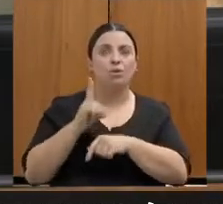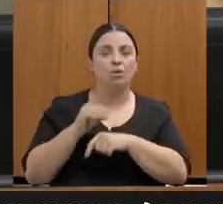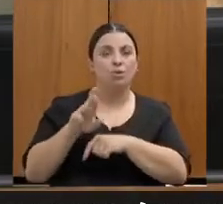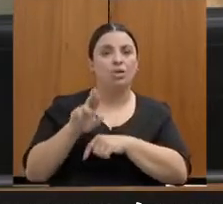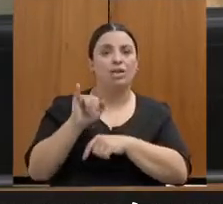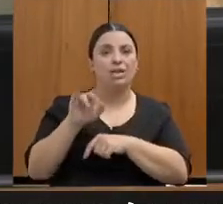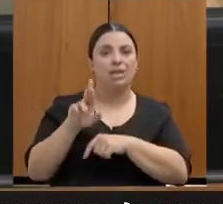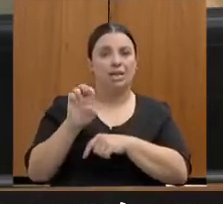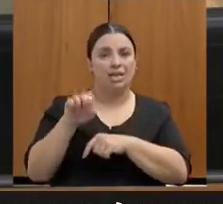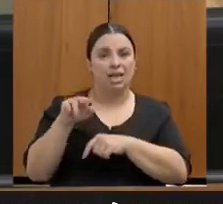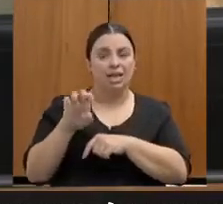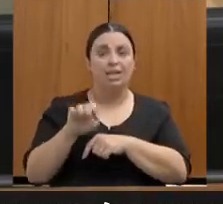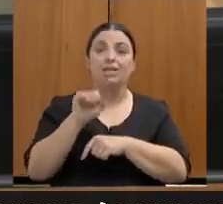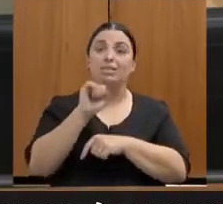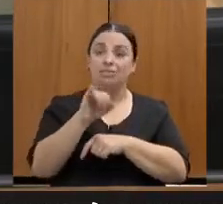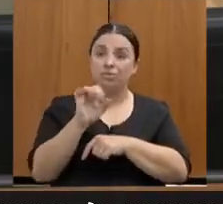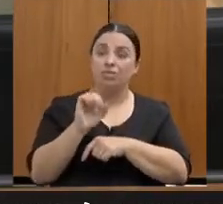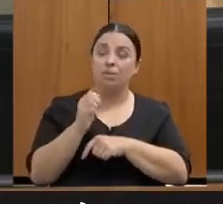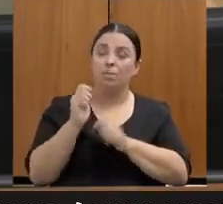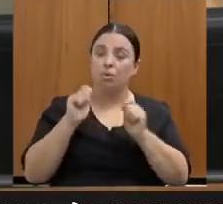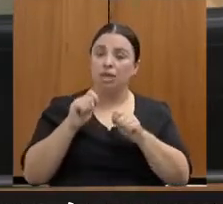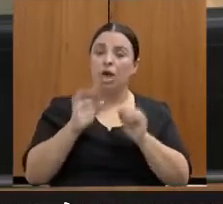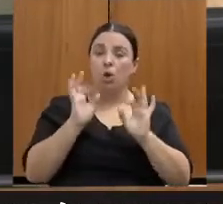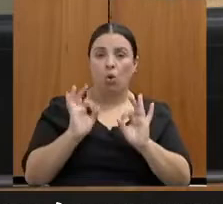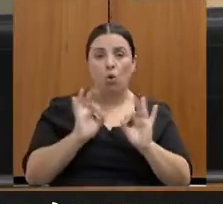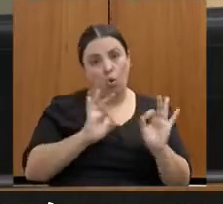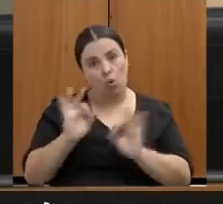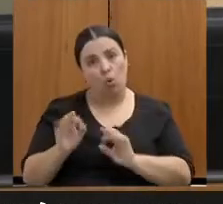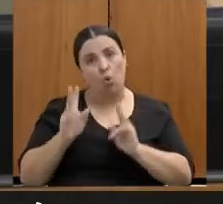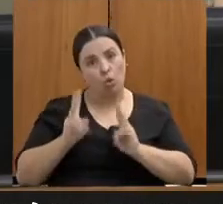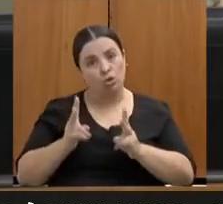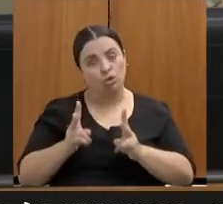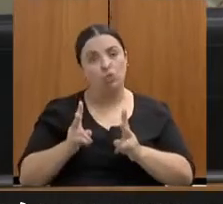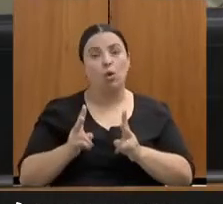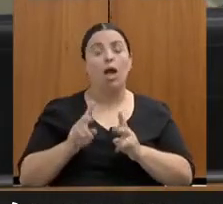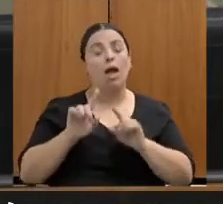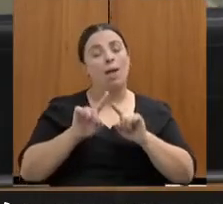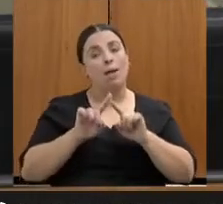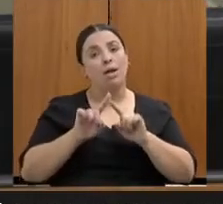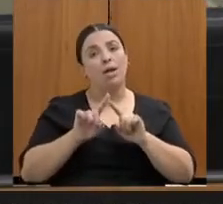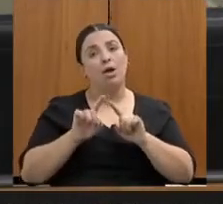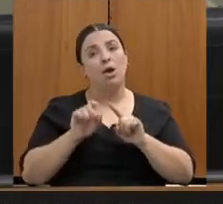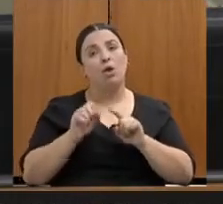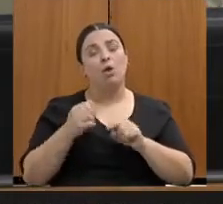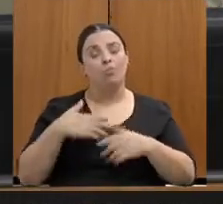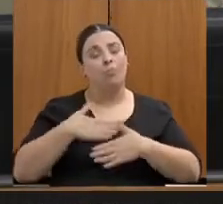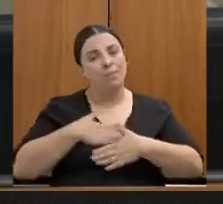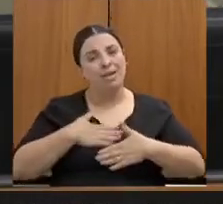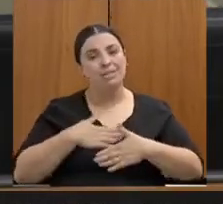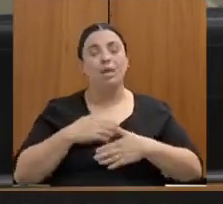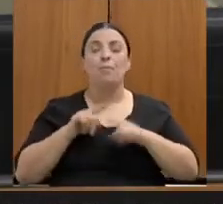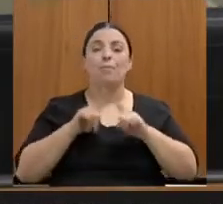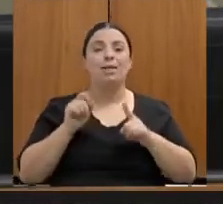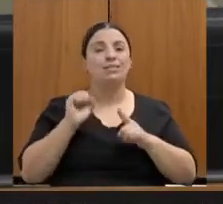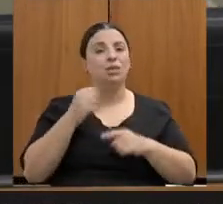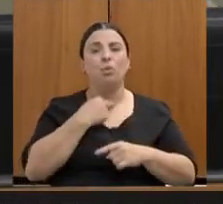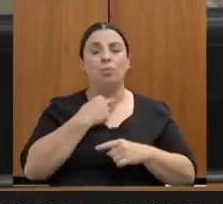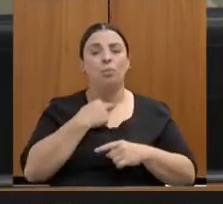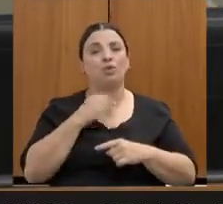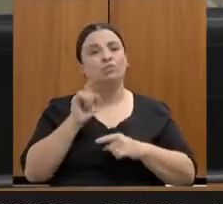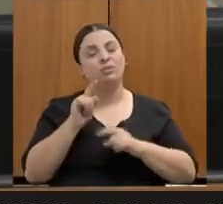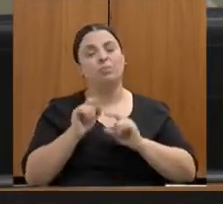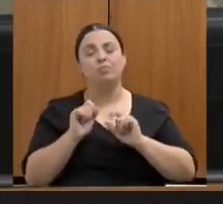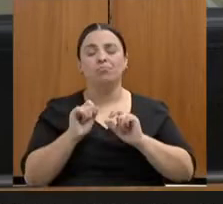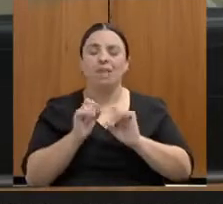tenha outras atividades, agora a gente segue com a Irene. Tá bom? Muito obrigada. E te passo a palavra para as suas considerações